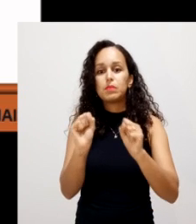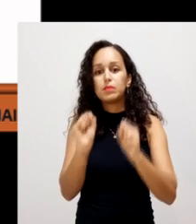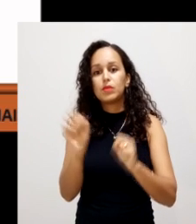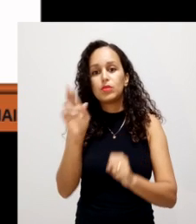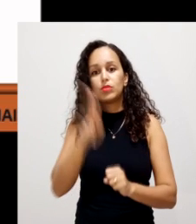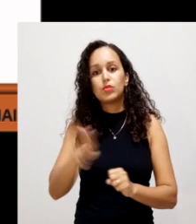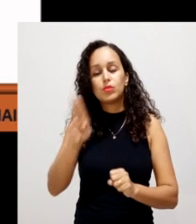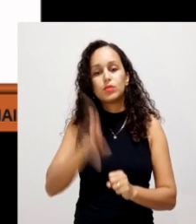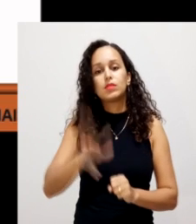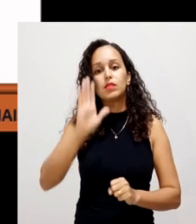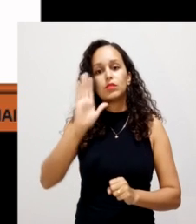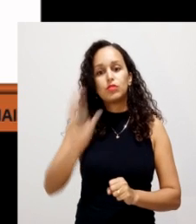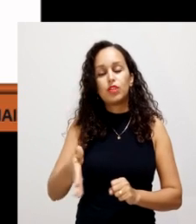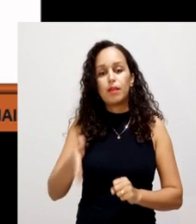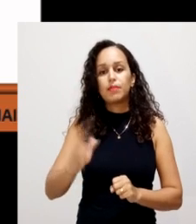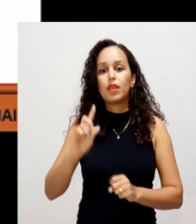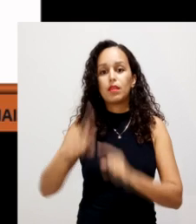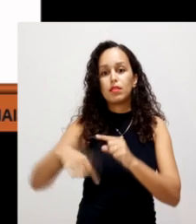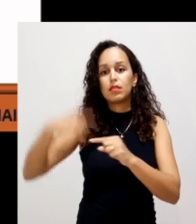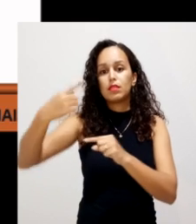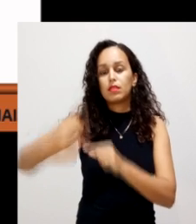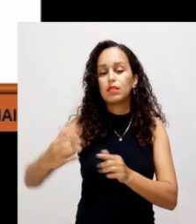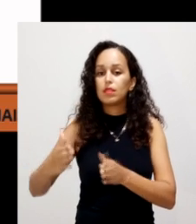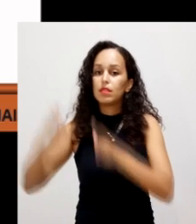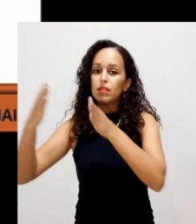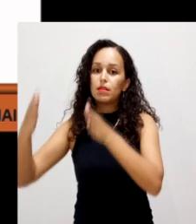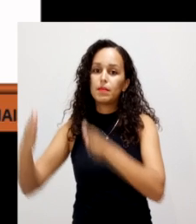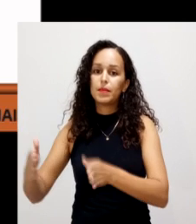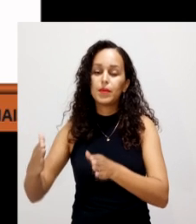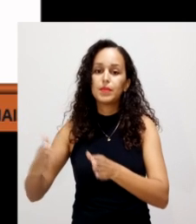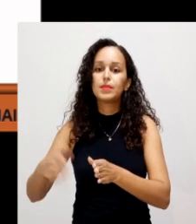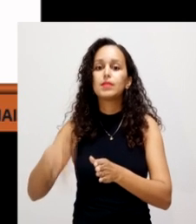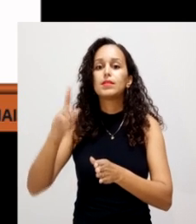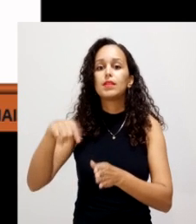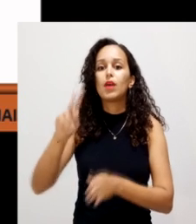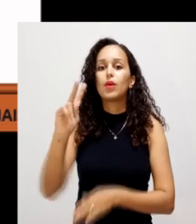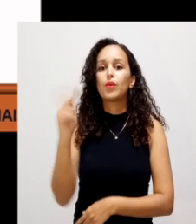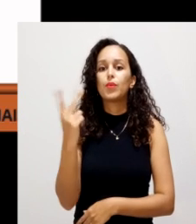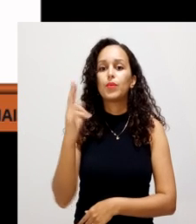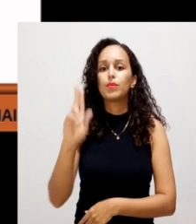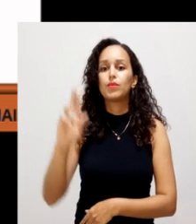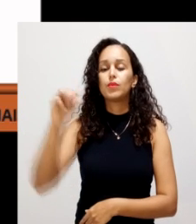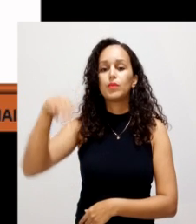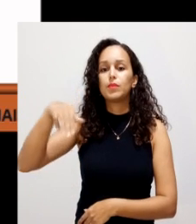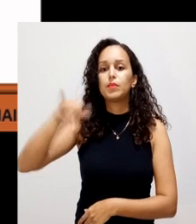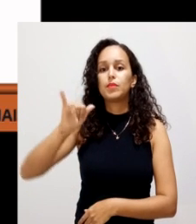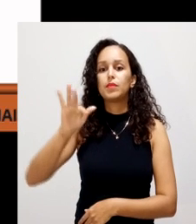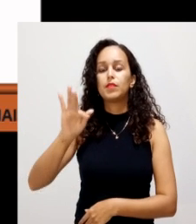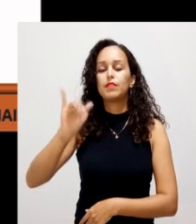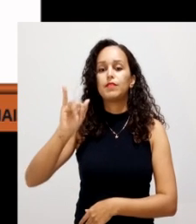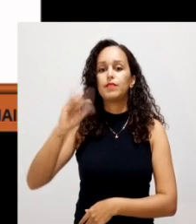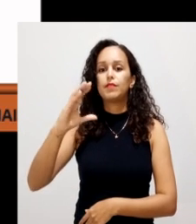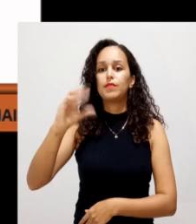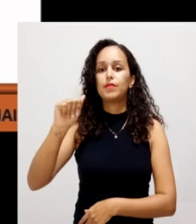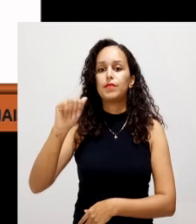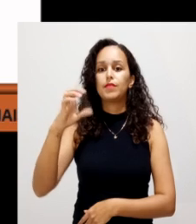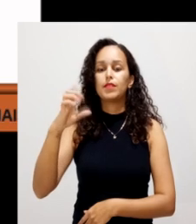para um processo de umificação. E vai haver a formação de um composto curado. Cerca de 105,